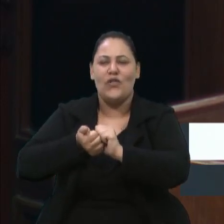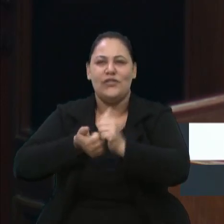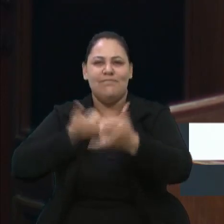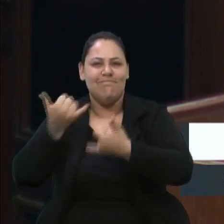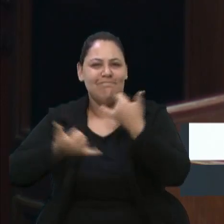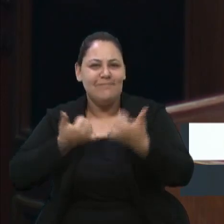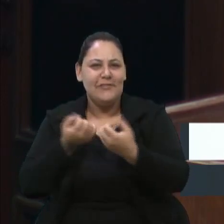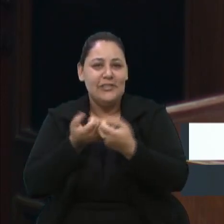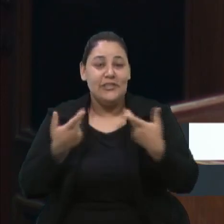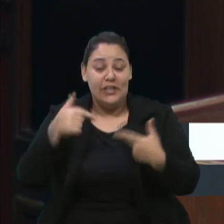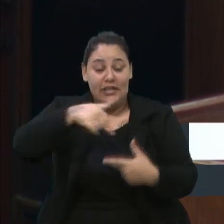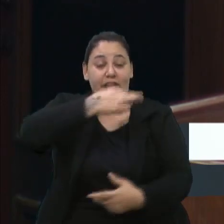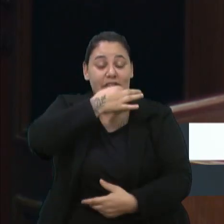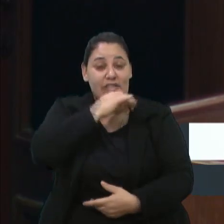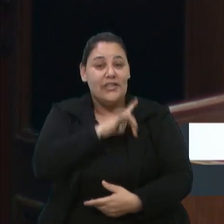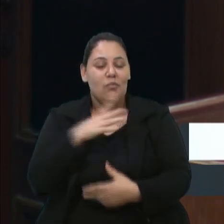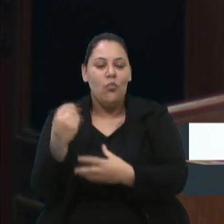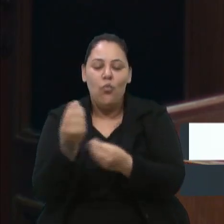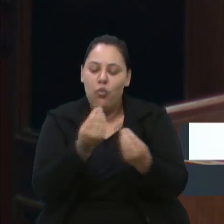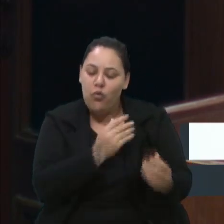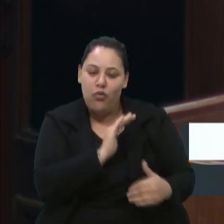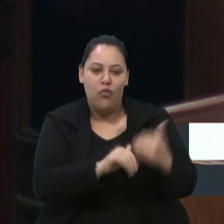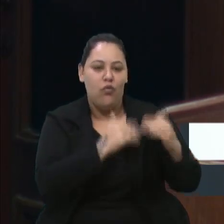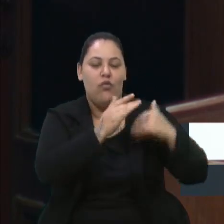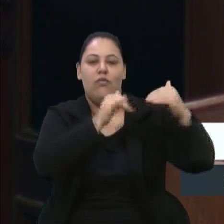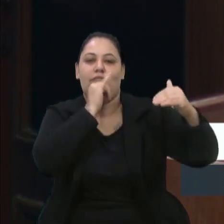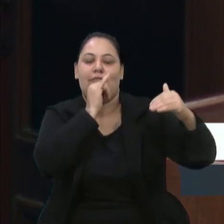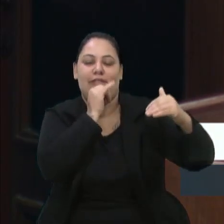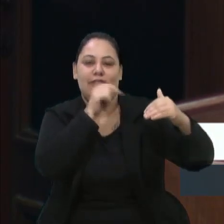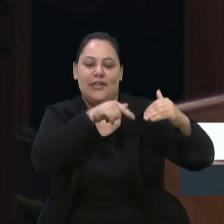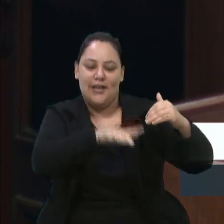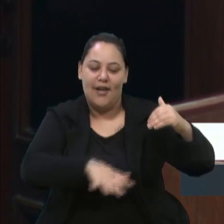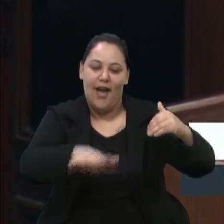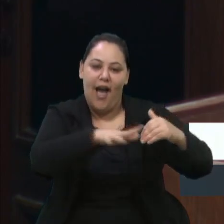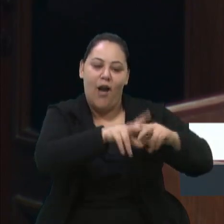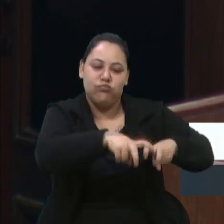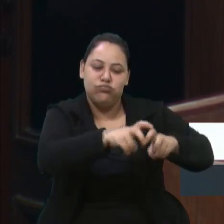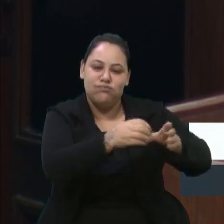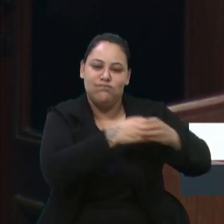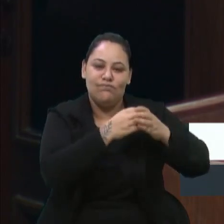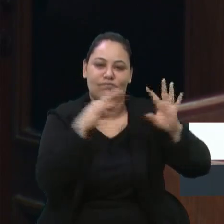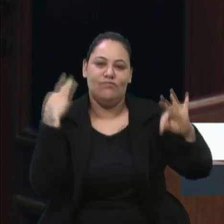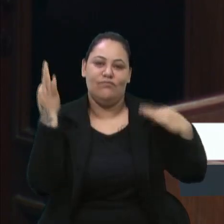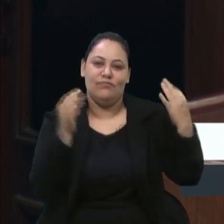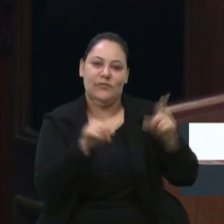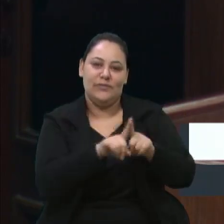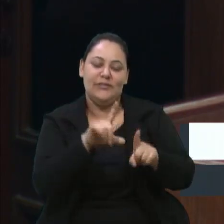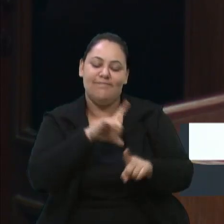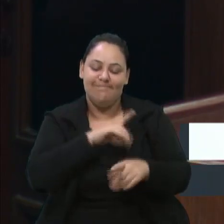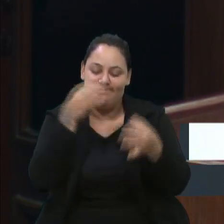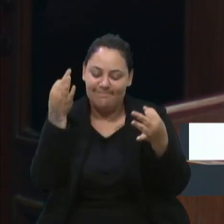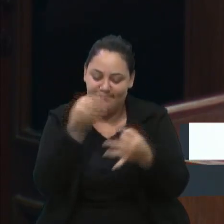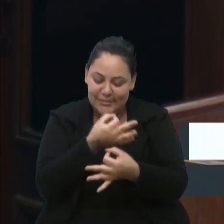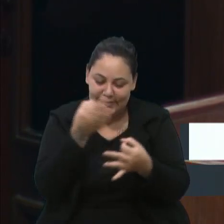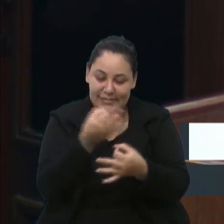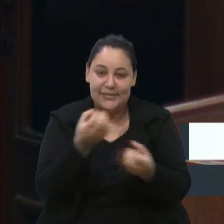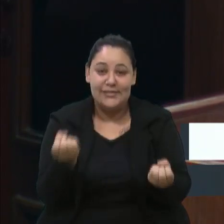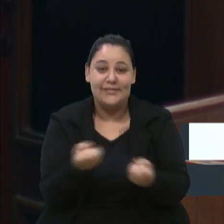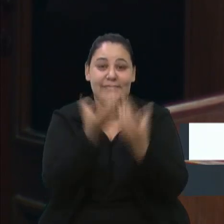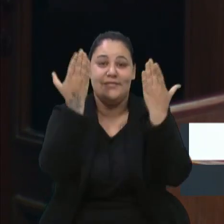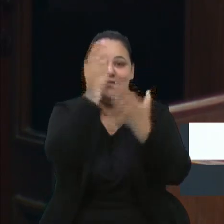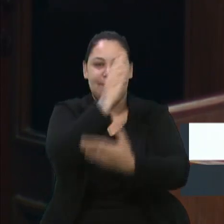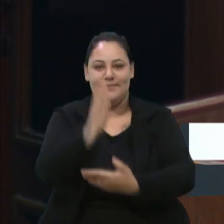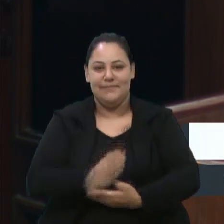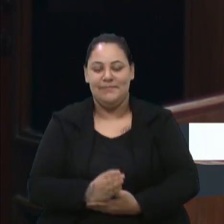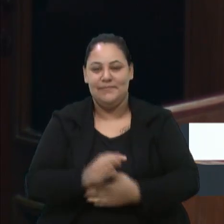Então, Caxias tem muito a crescer ainda nesta parte do turismo. E eu tenho certeza de que a Festa Nacional da